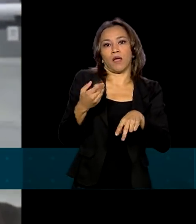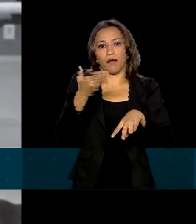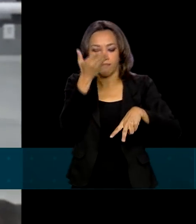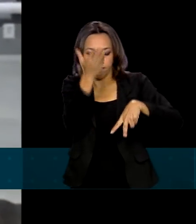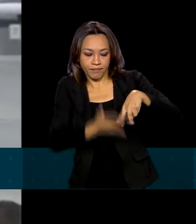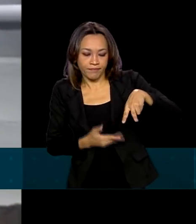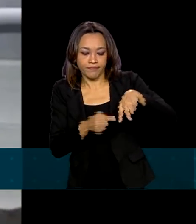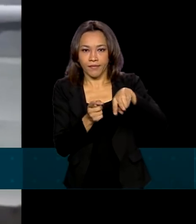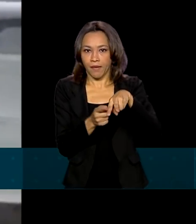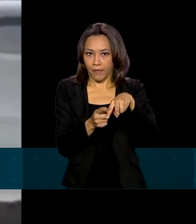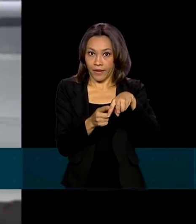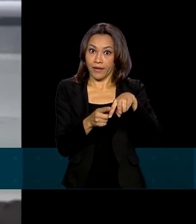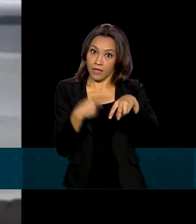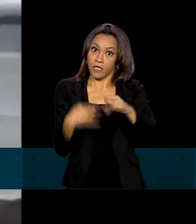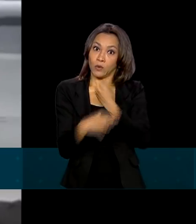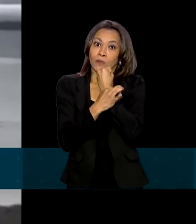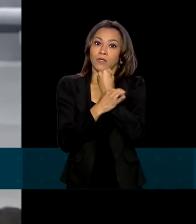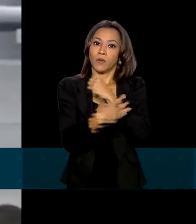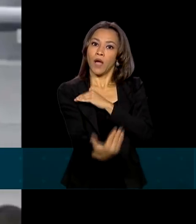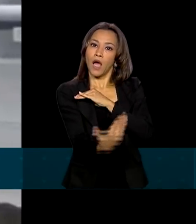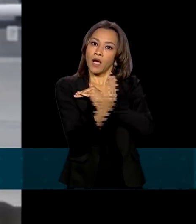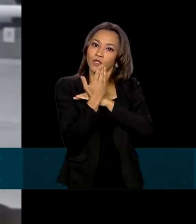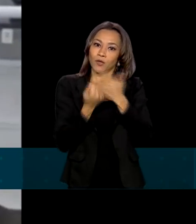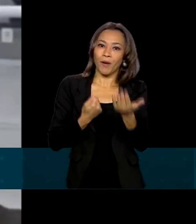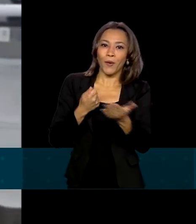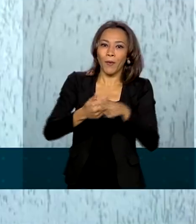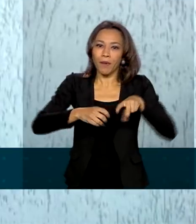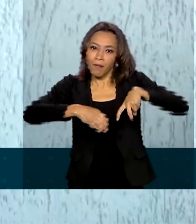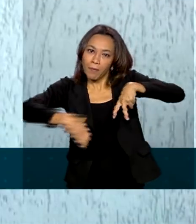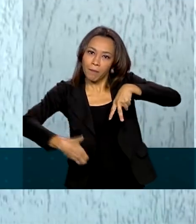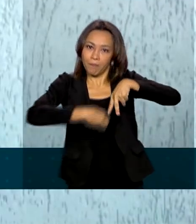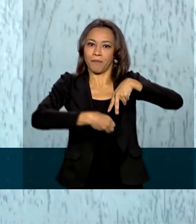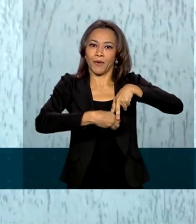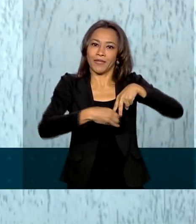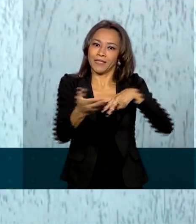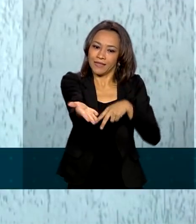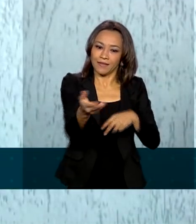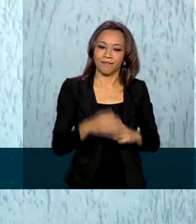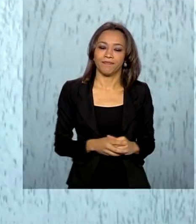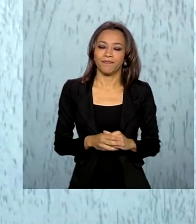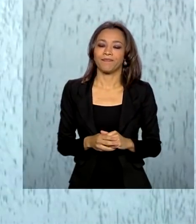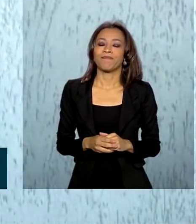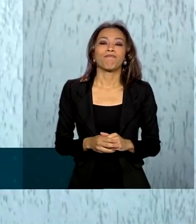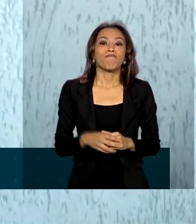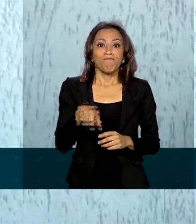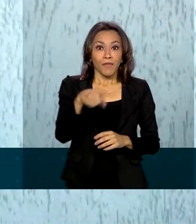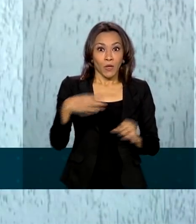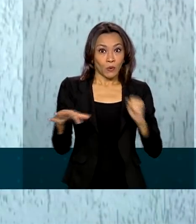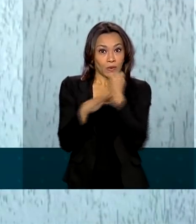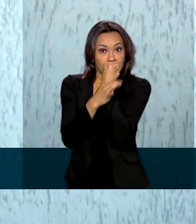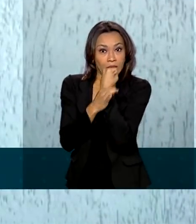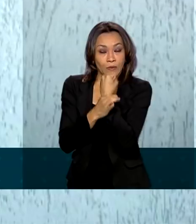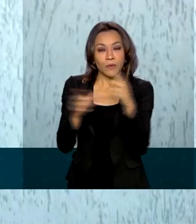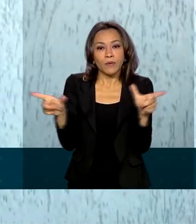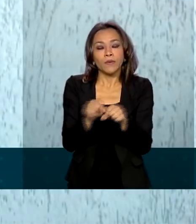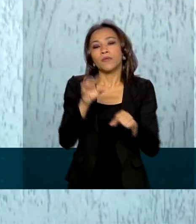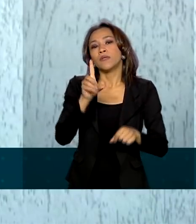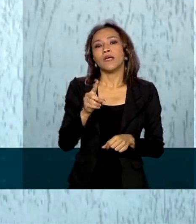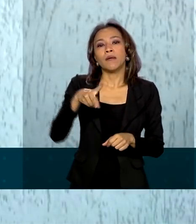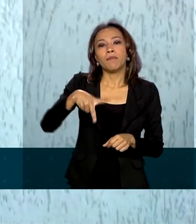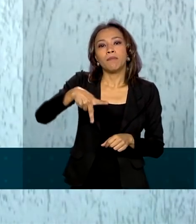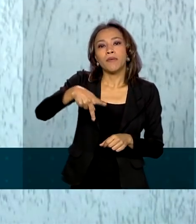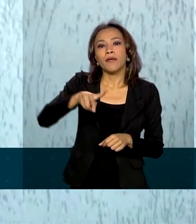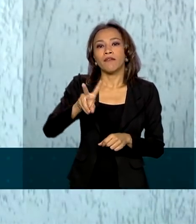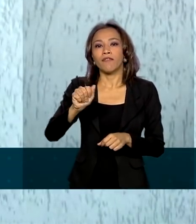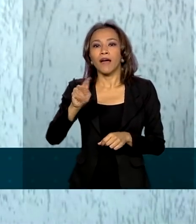seguro obrigatório ajudou na compra de uma prótese. A indenização do seguro DPVAT foi muito importante para que eu pudesse voltar